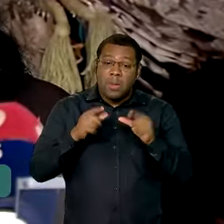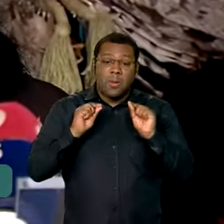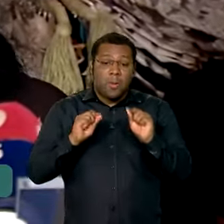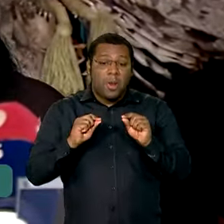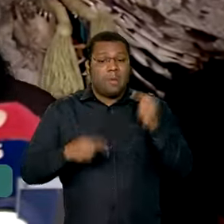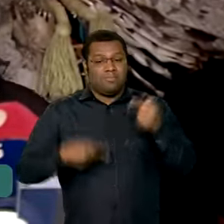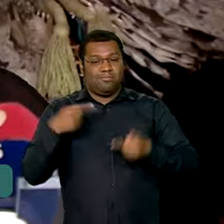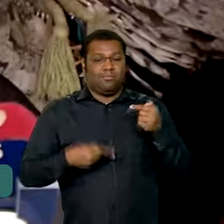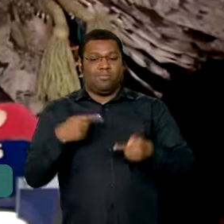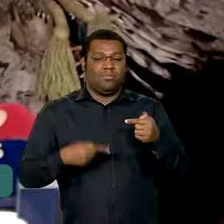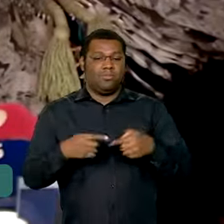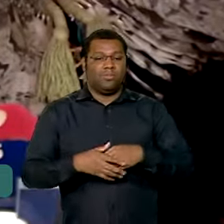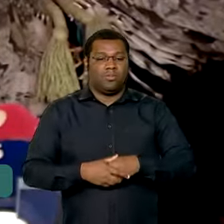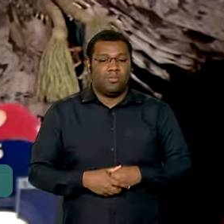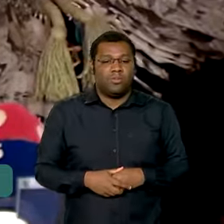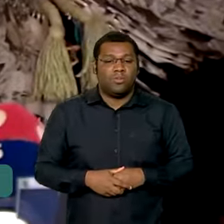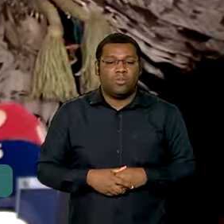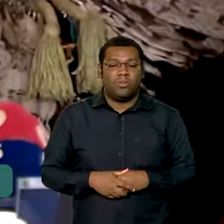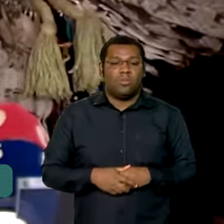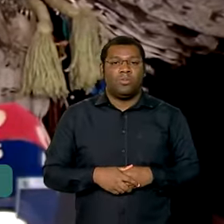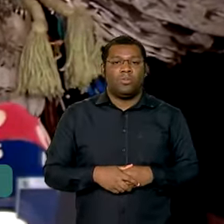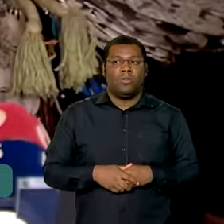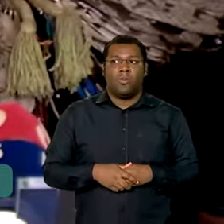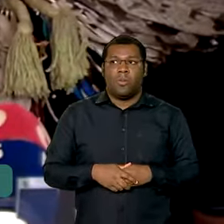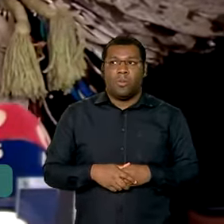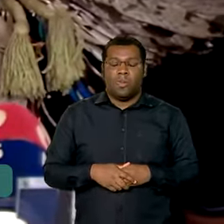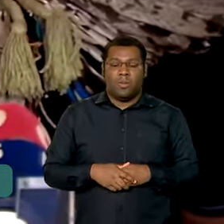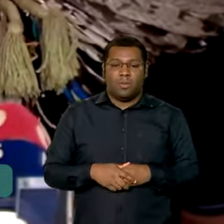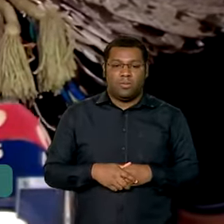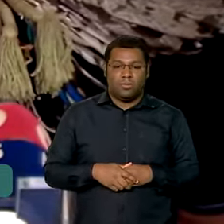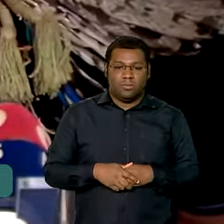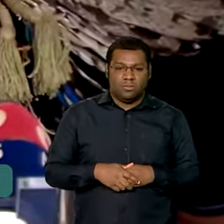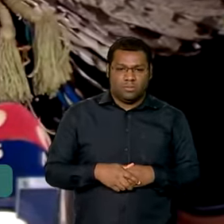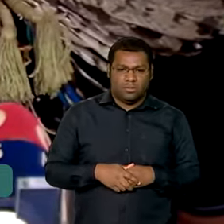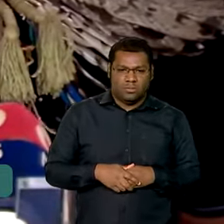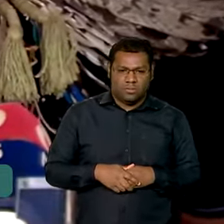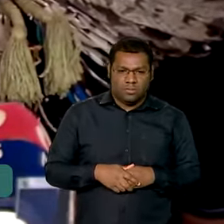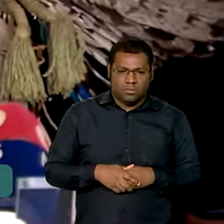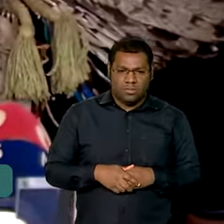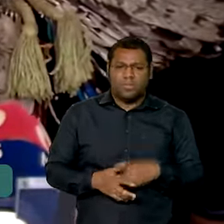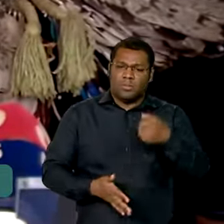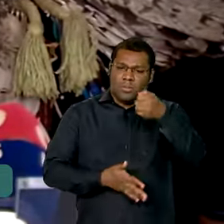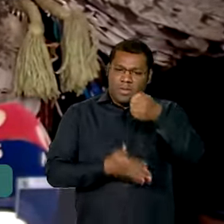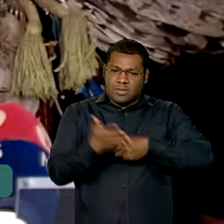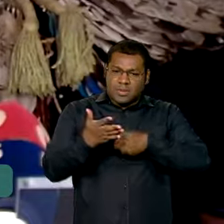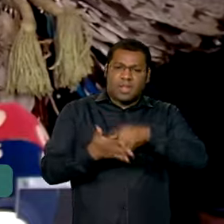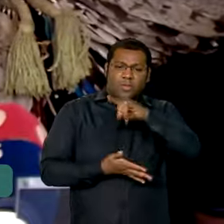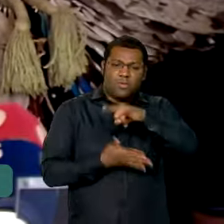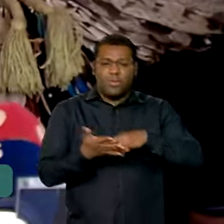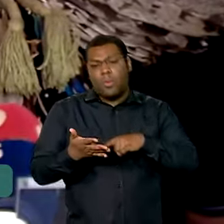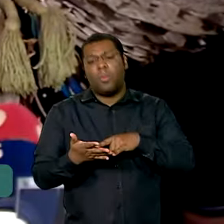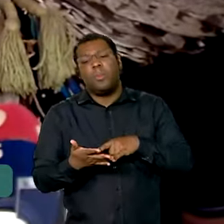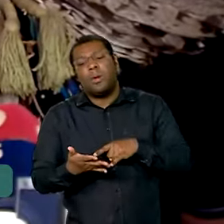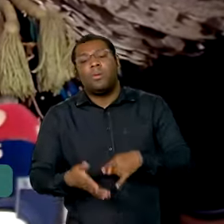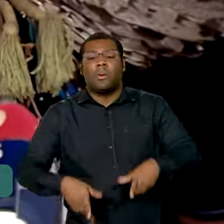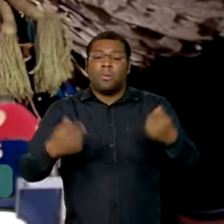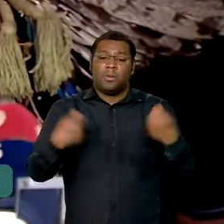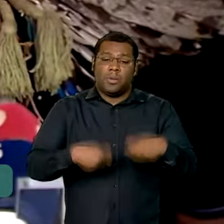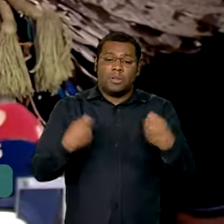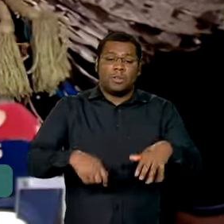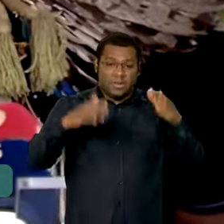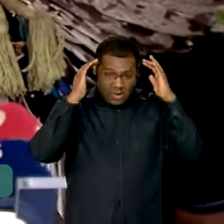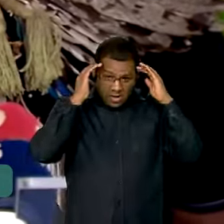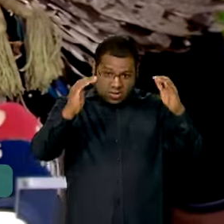assinar as homologações desconsiderando toda a ocupação não